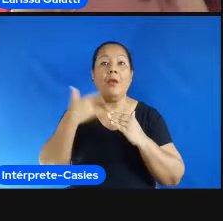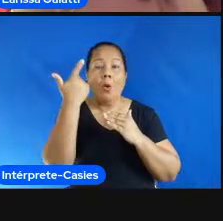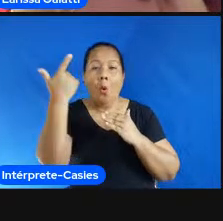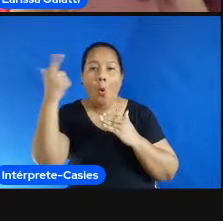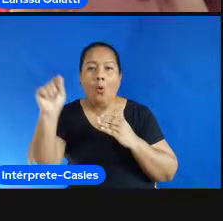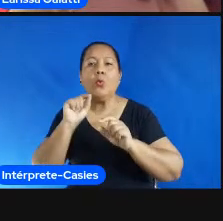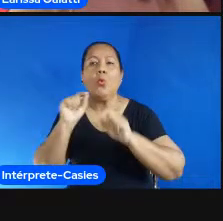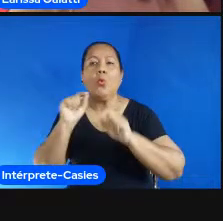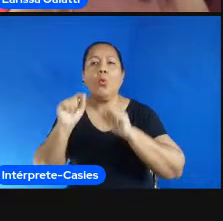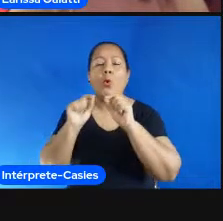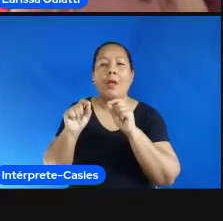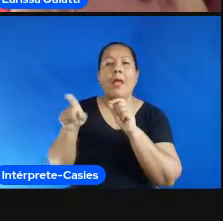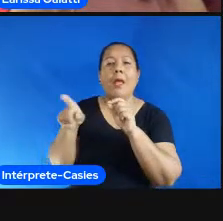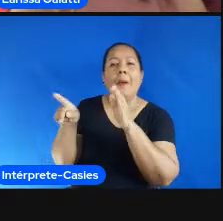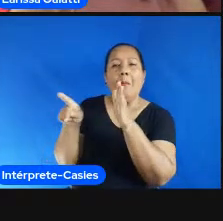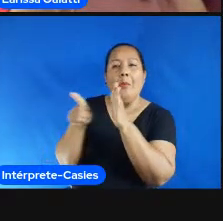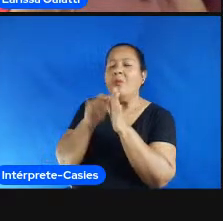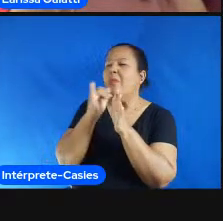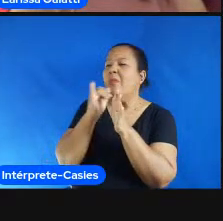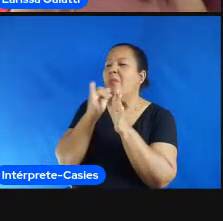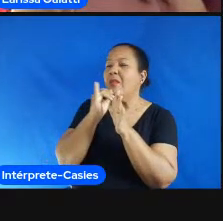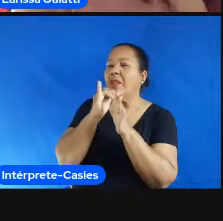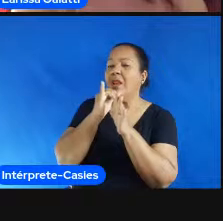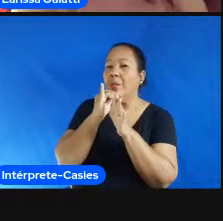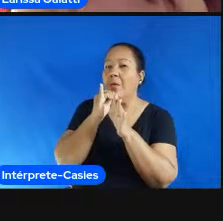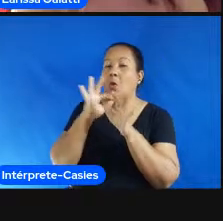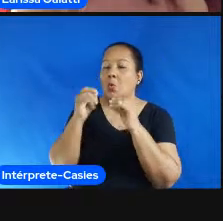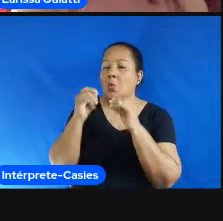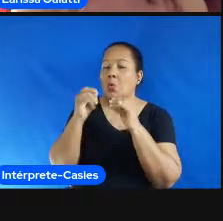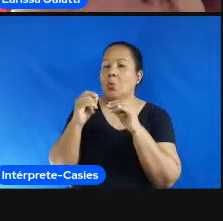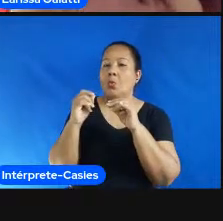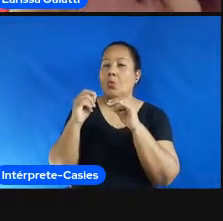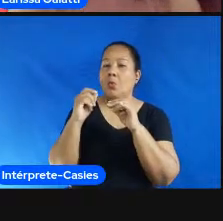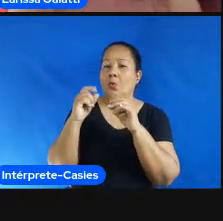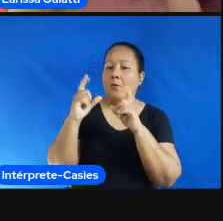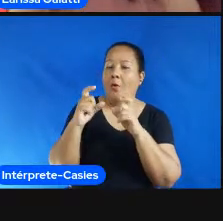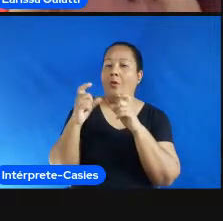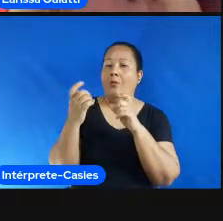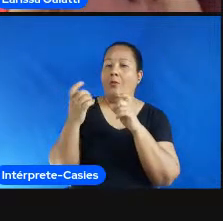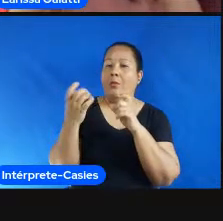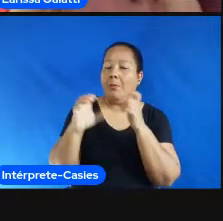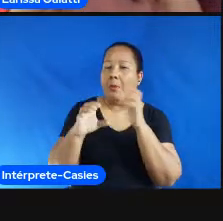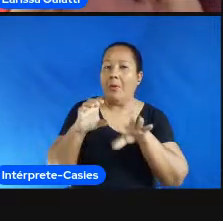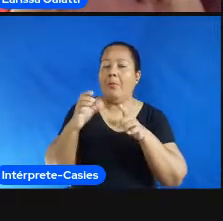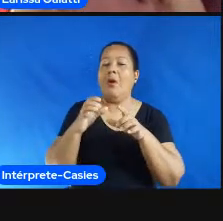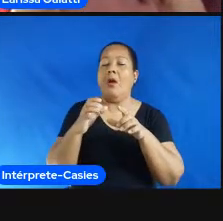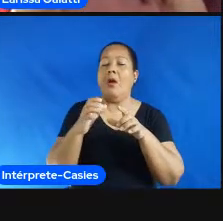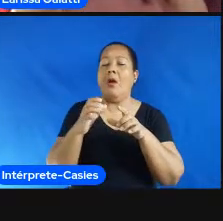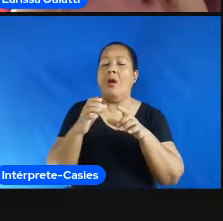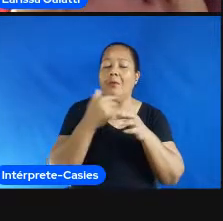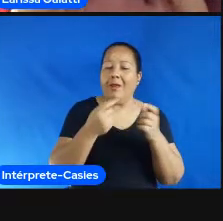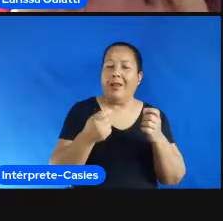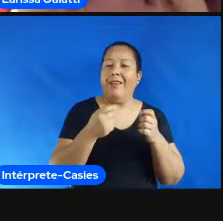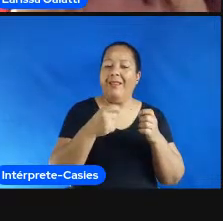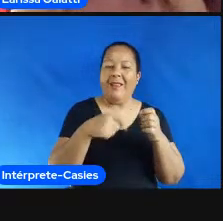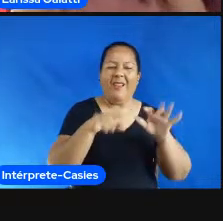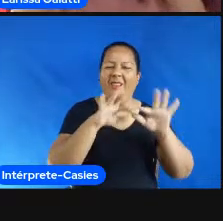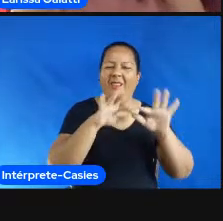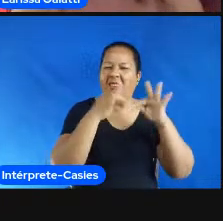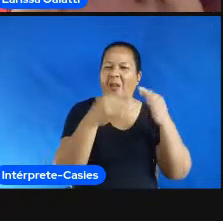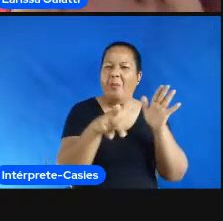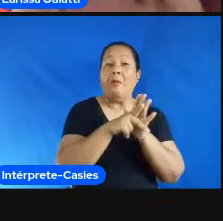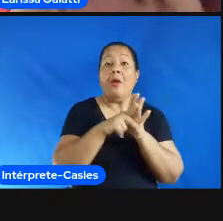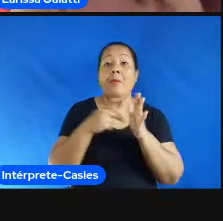que é onde ao invés da gente publicar as nossas fotos bacanas o prato bonito que a gente comeu ontem o nosso cachorrinho a gente coloca ali os